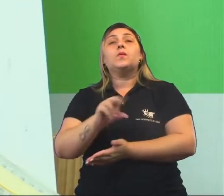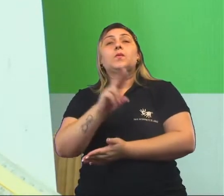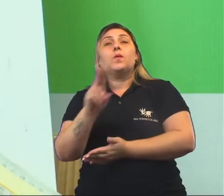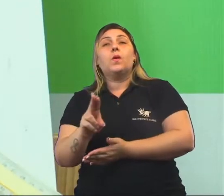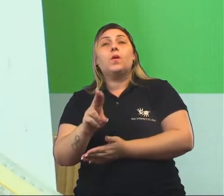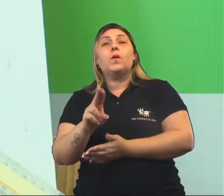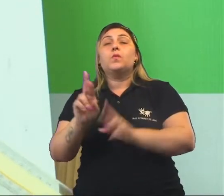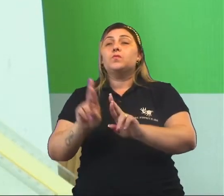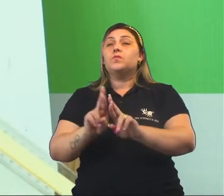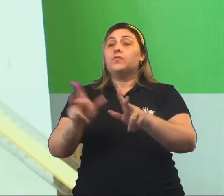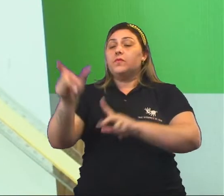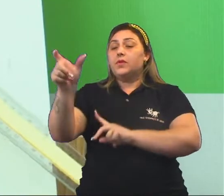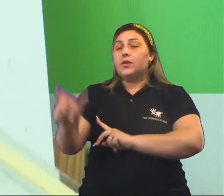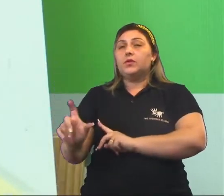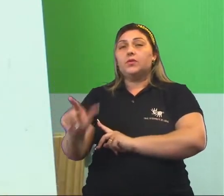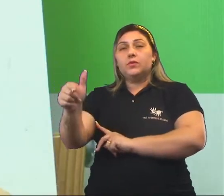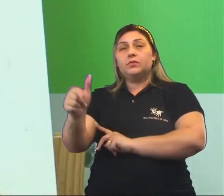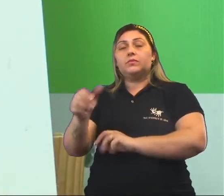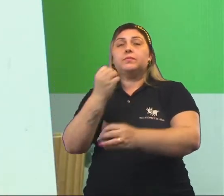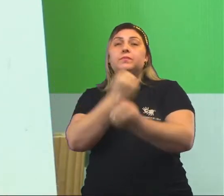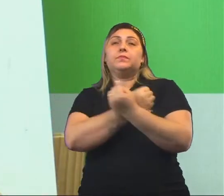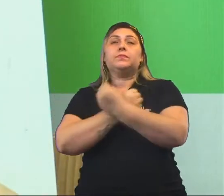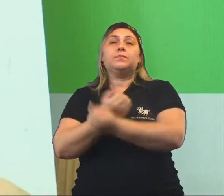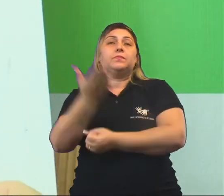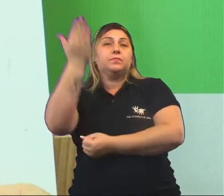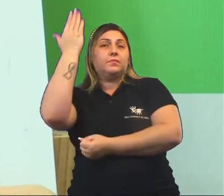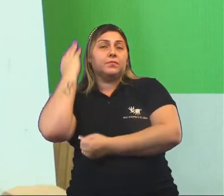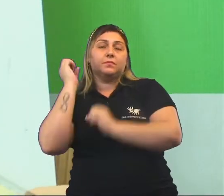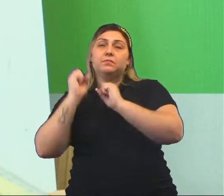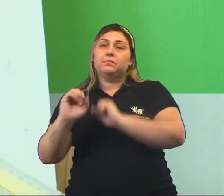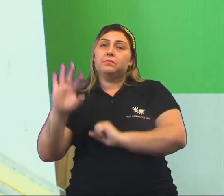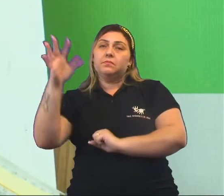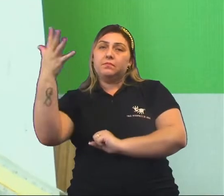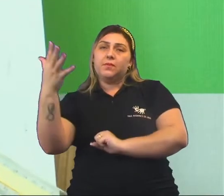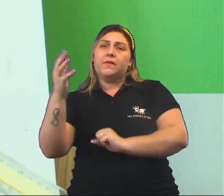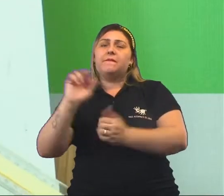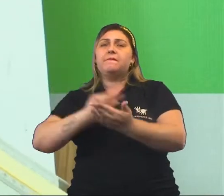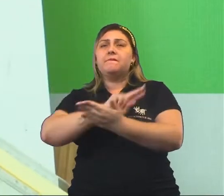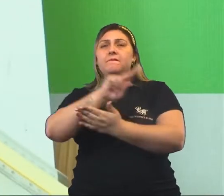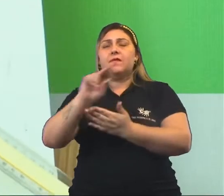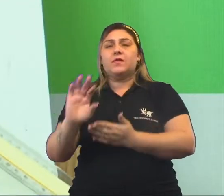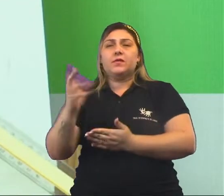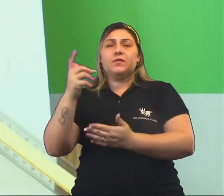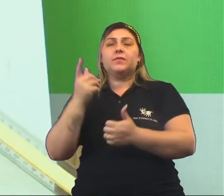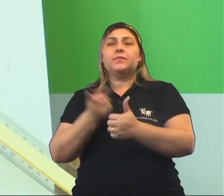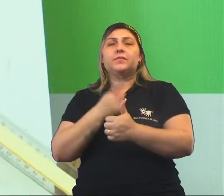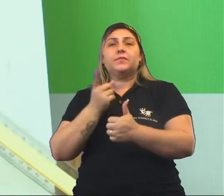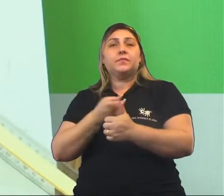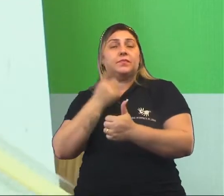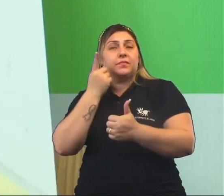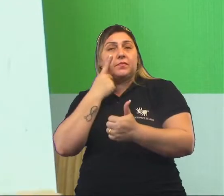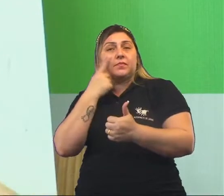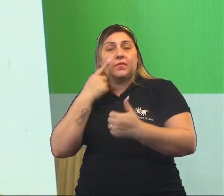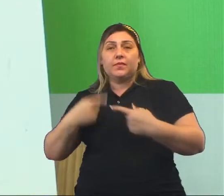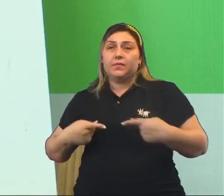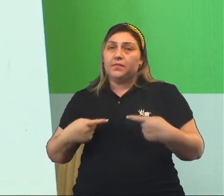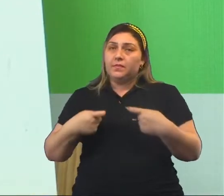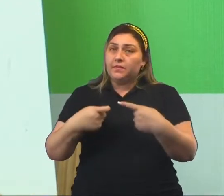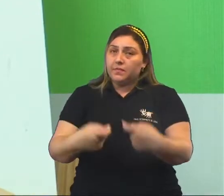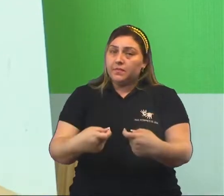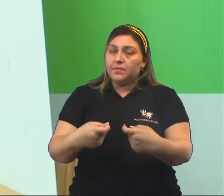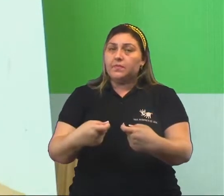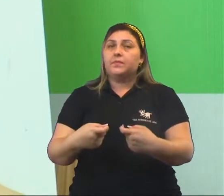inferiores. A escravidão na antiguidade poderia acontecer por vários motivos, tais como, olha só, guerras.